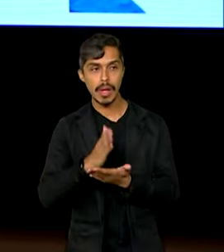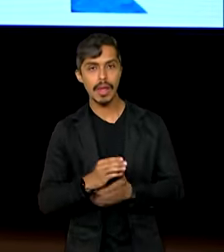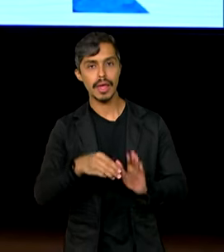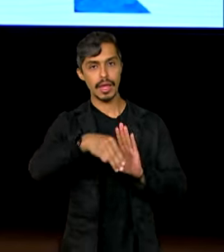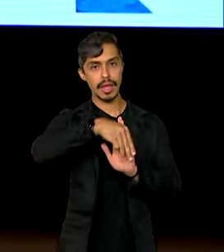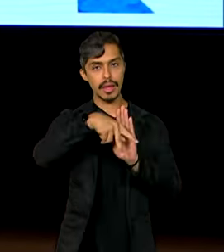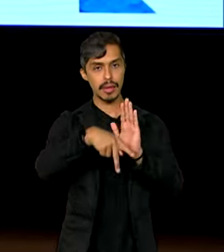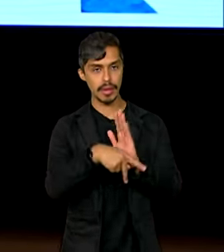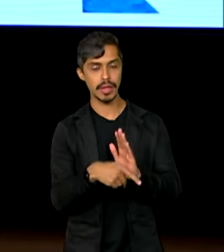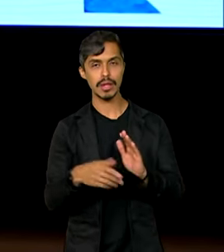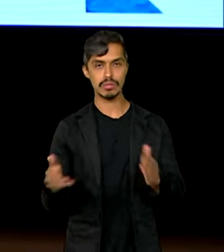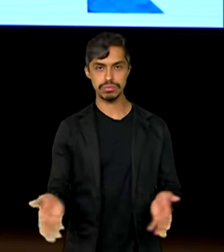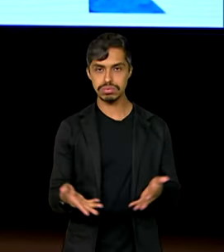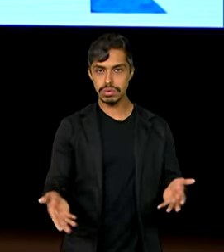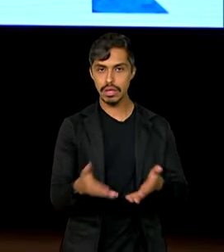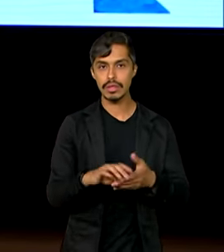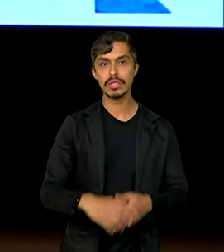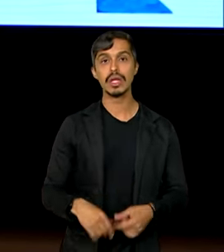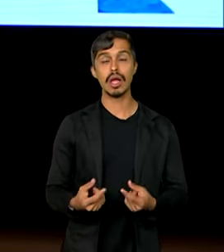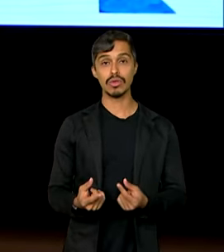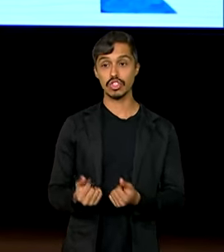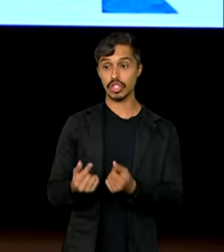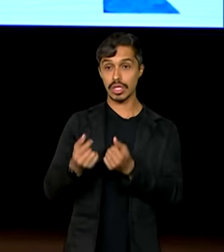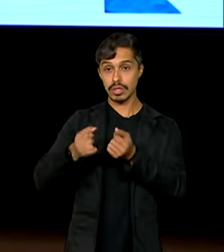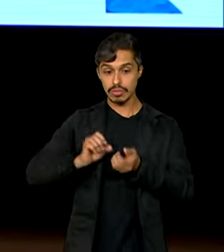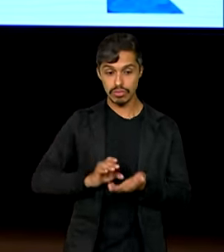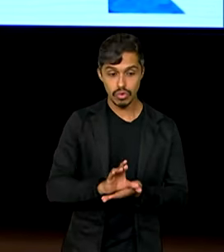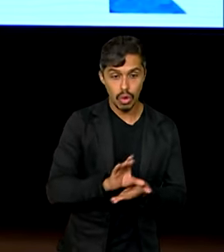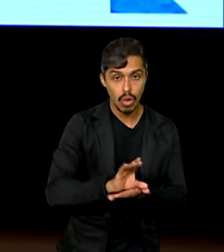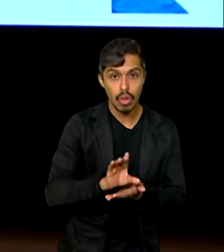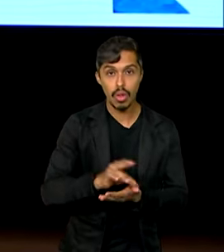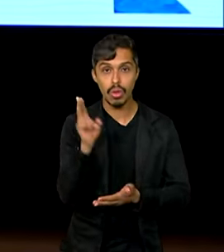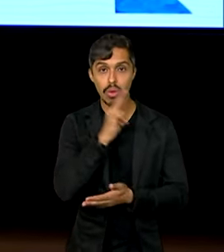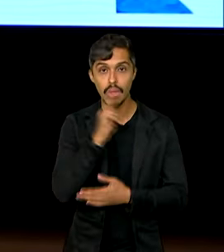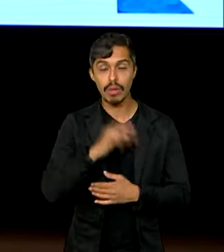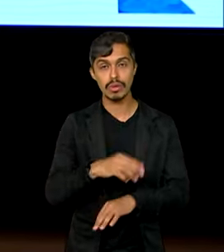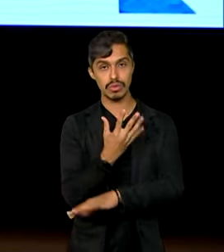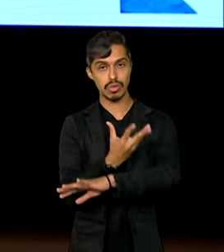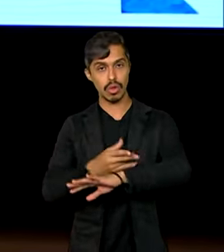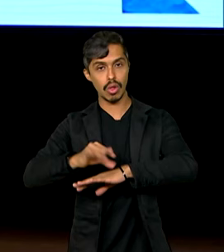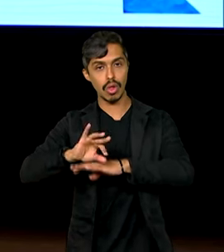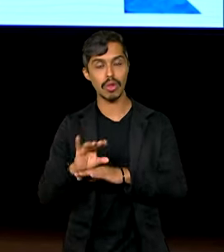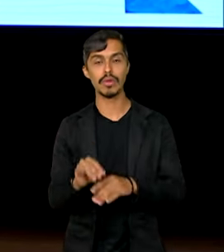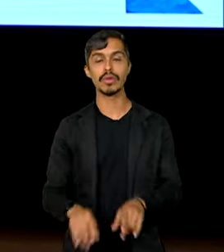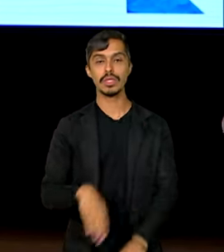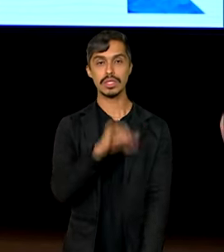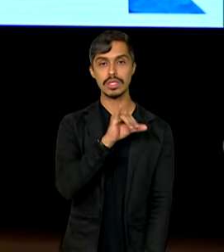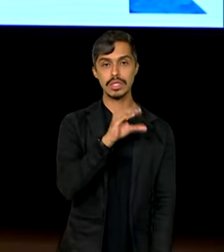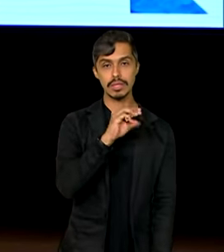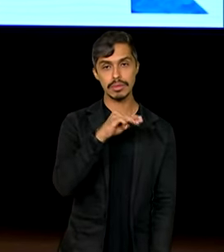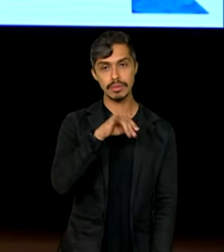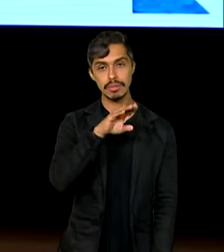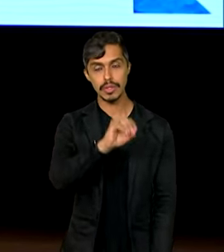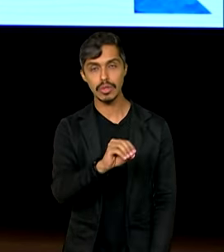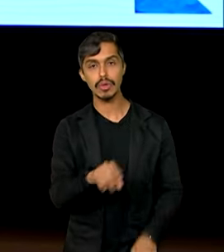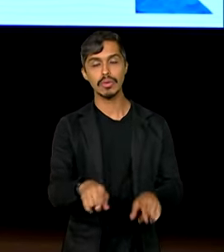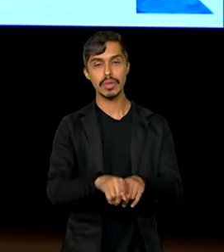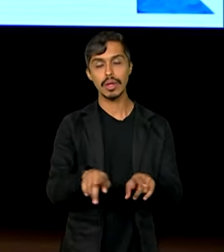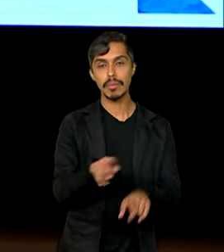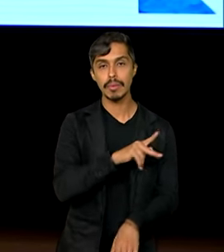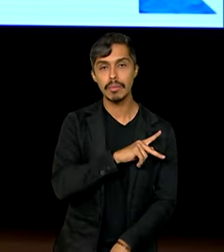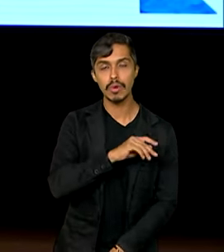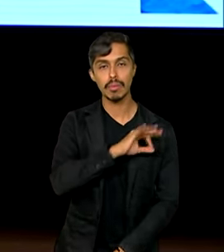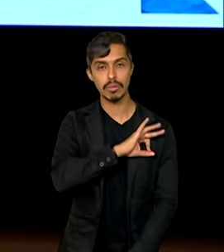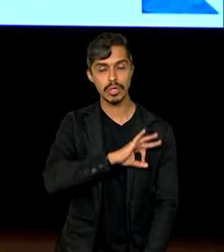aumentando o volume de recursos para a ação do IBAMA, do ICMBio, da Polícia Federal e também